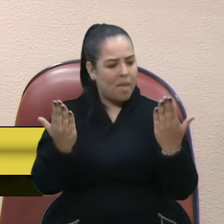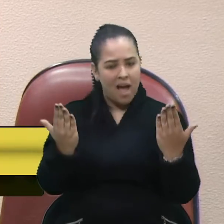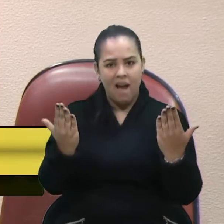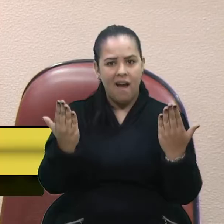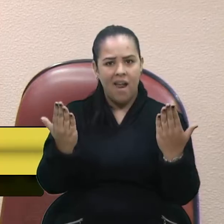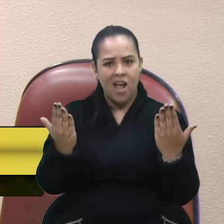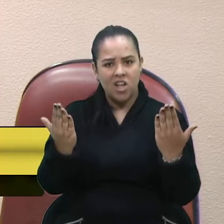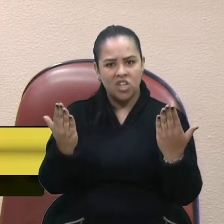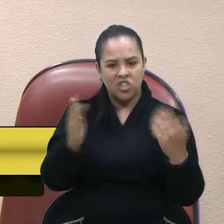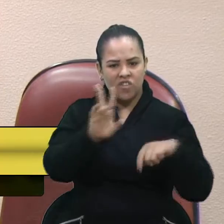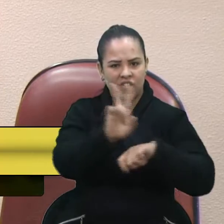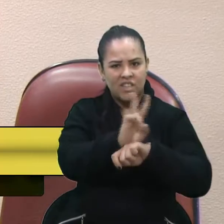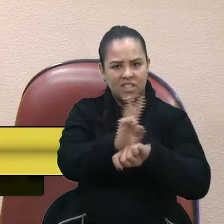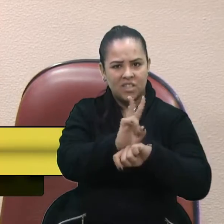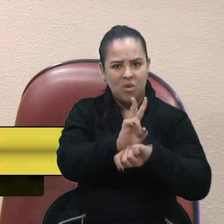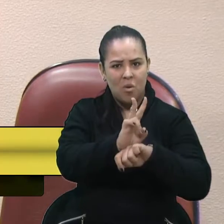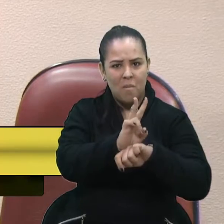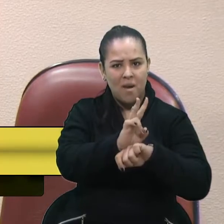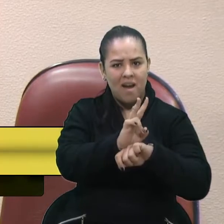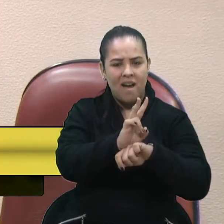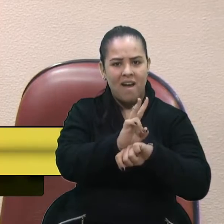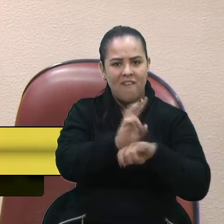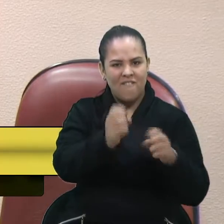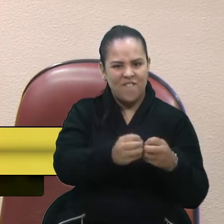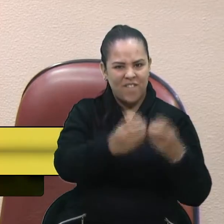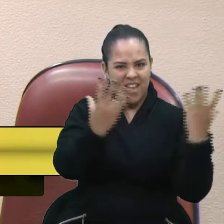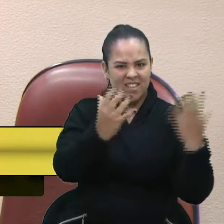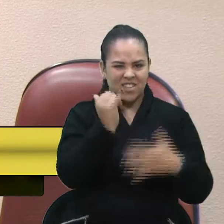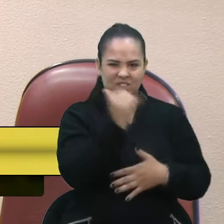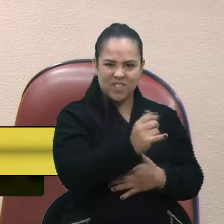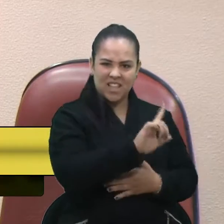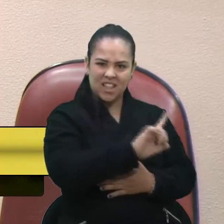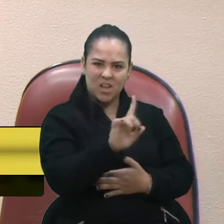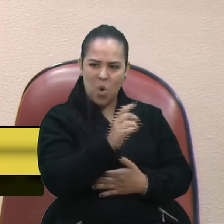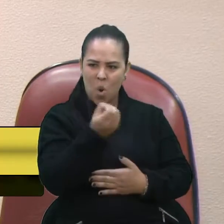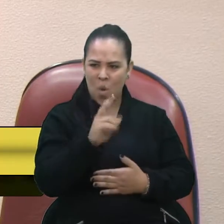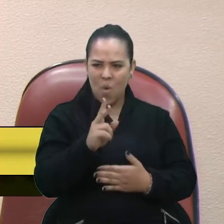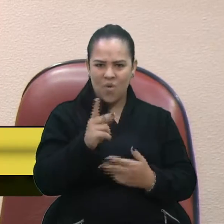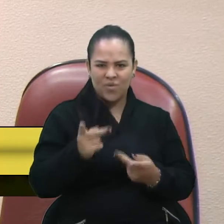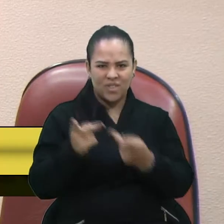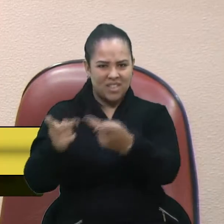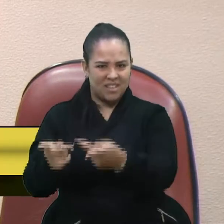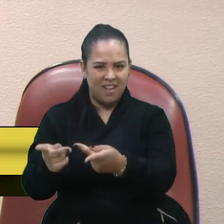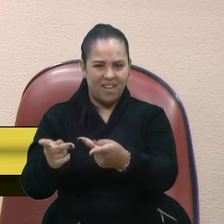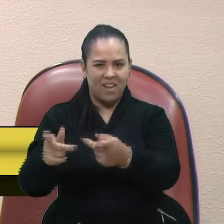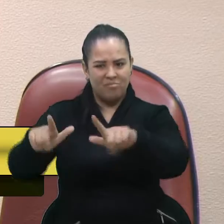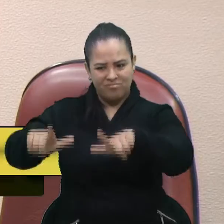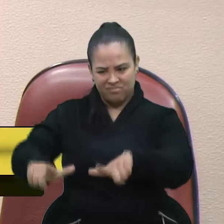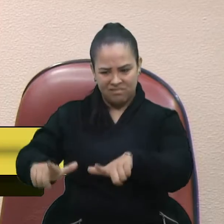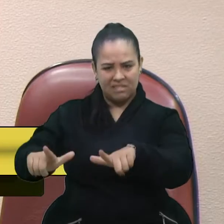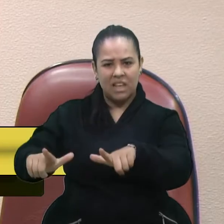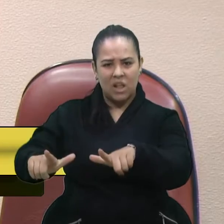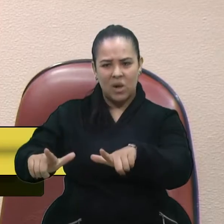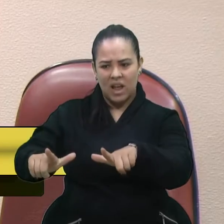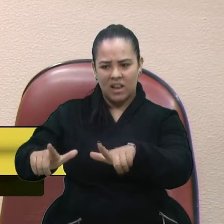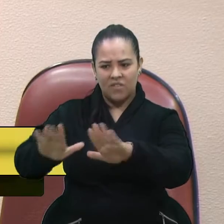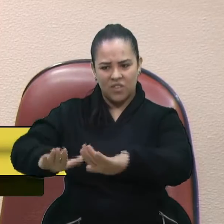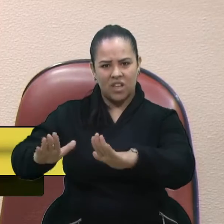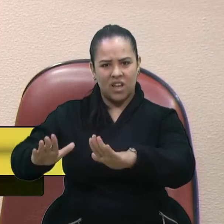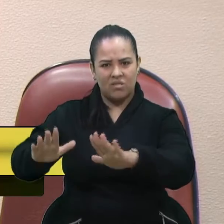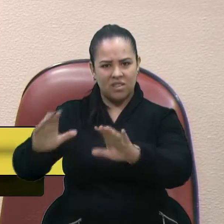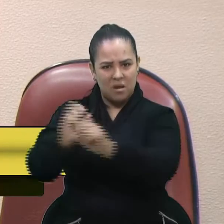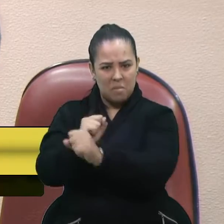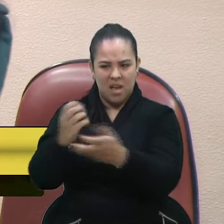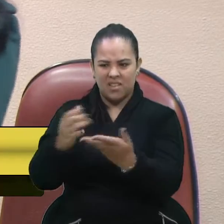fiscalização de uma festa clandestina, de avisar ou não, ou de visitar o canil ou não avisando, não